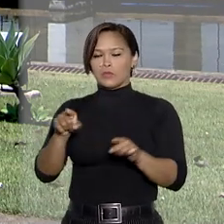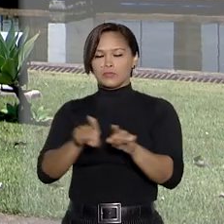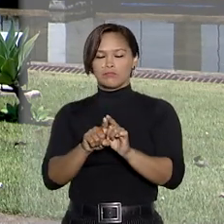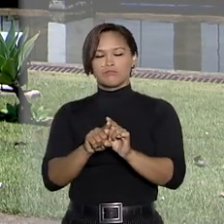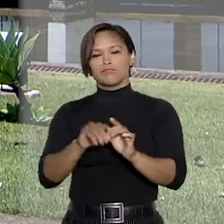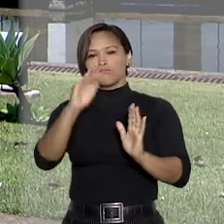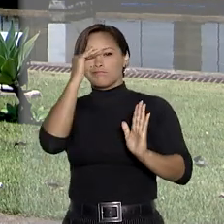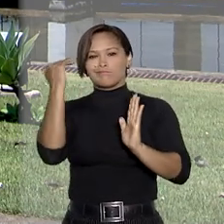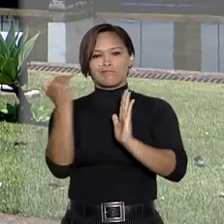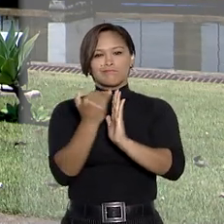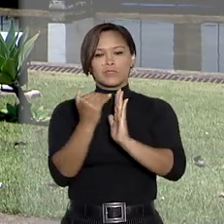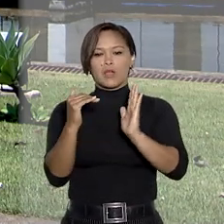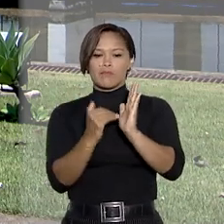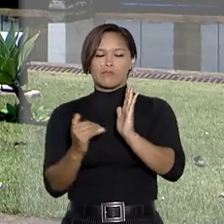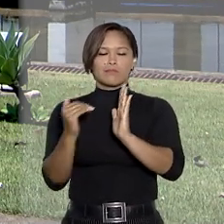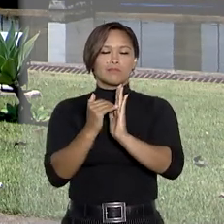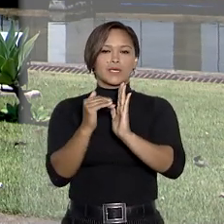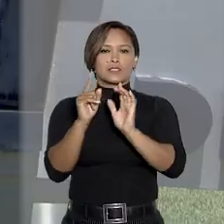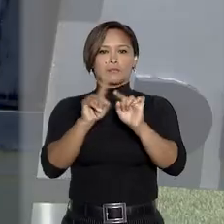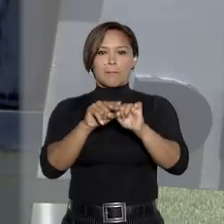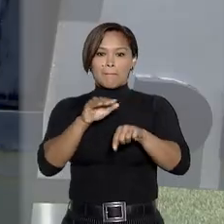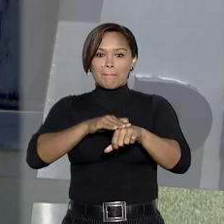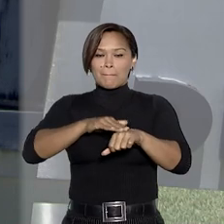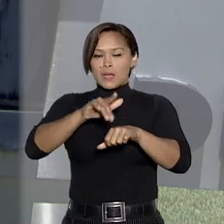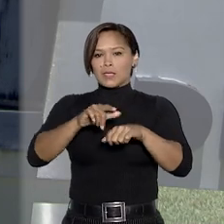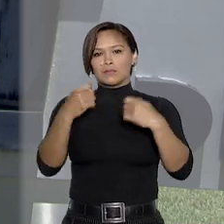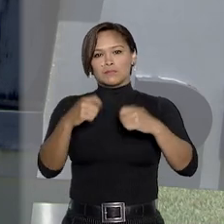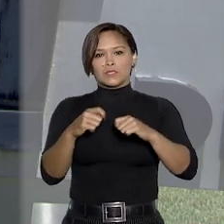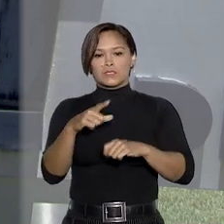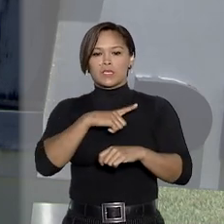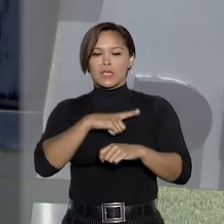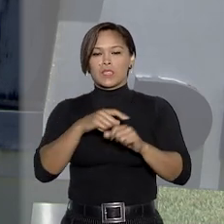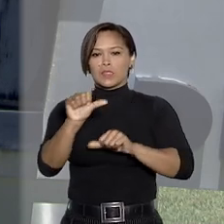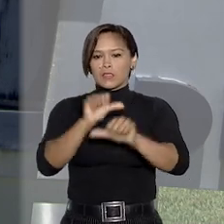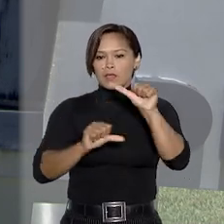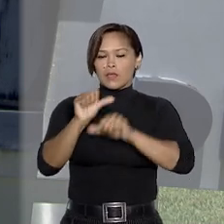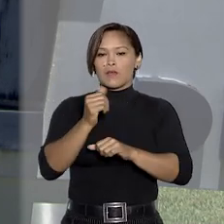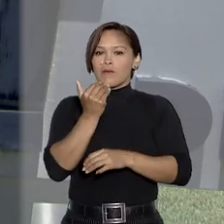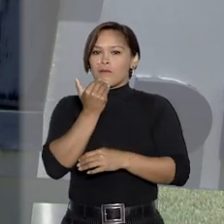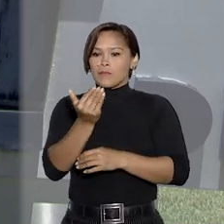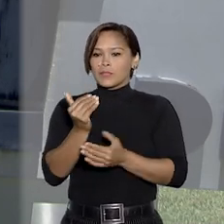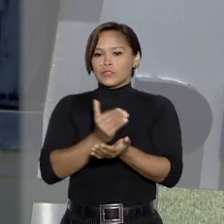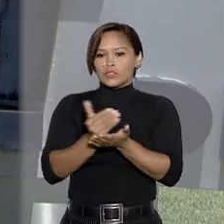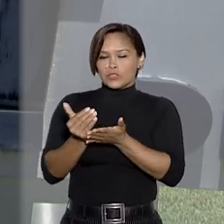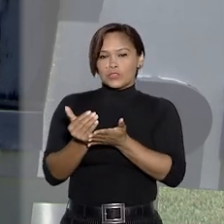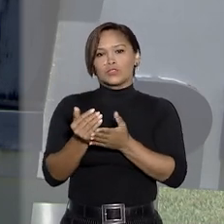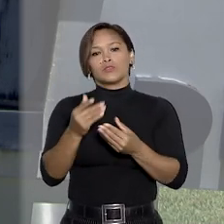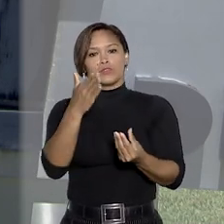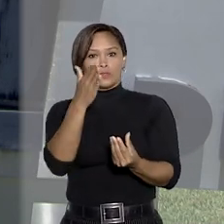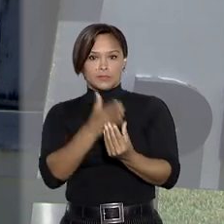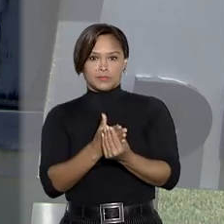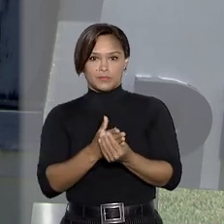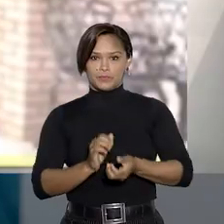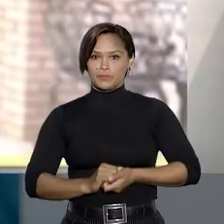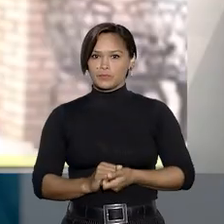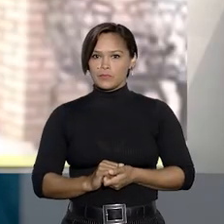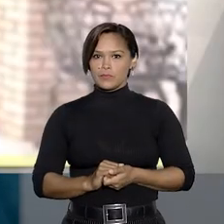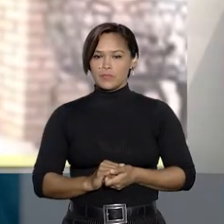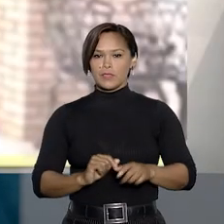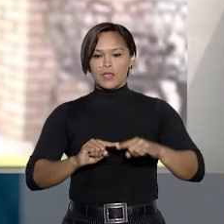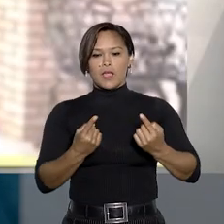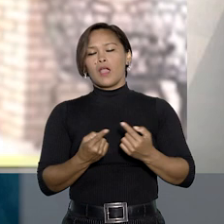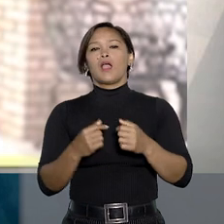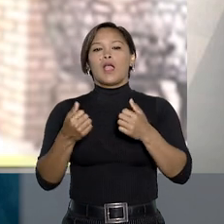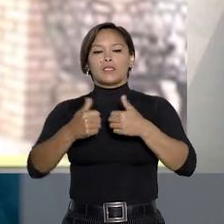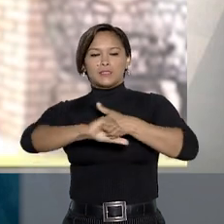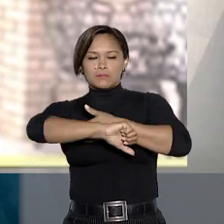considerou esse fato superviniente, sem que tivesse havido alteração do pedido ou da causa de pedir. Quanto